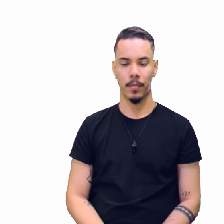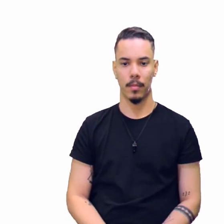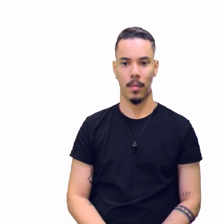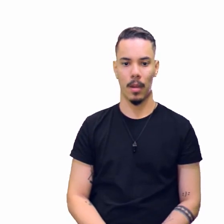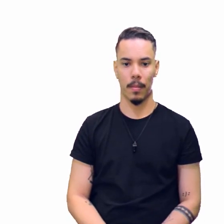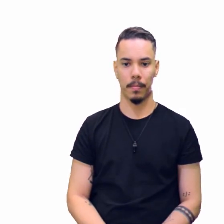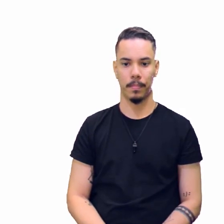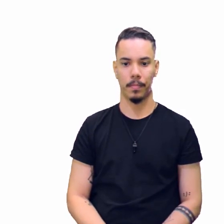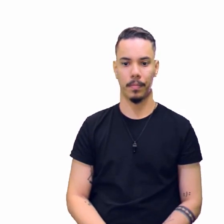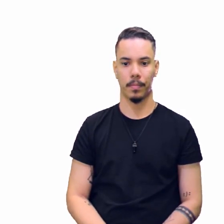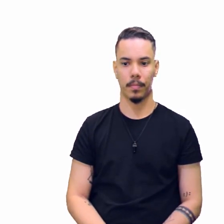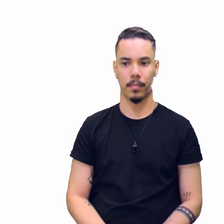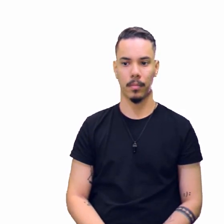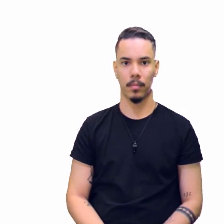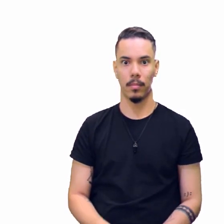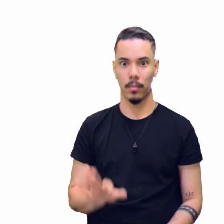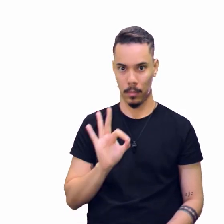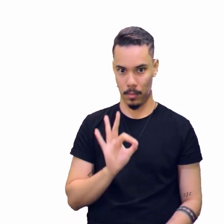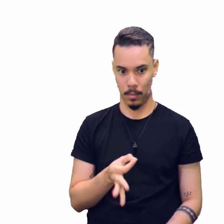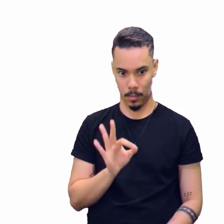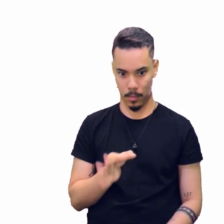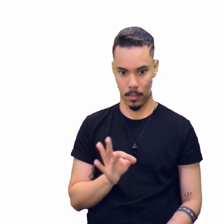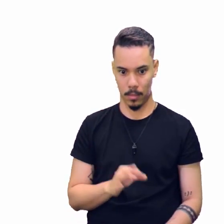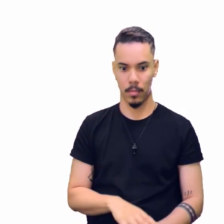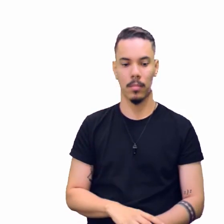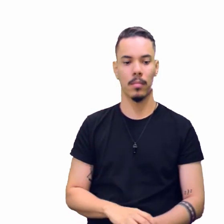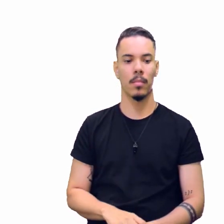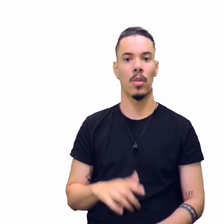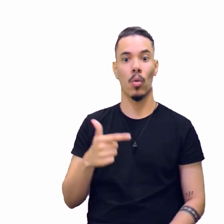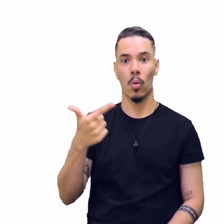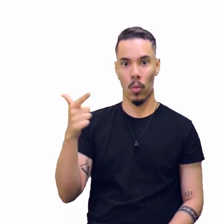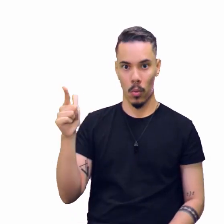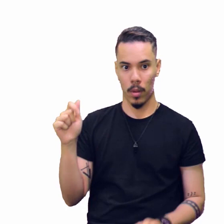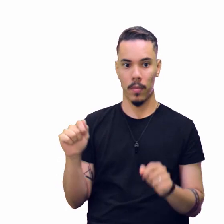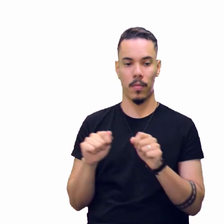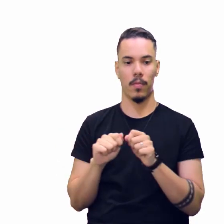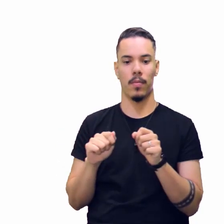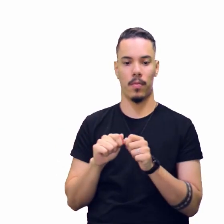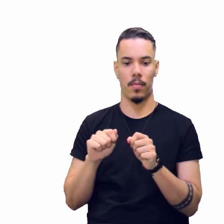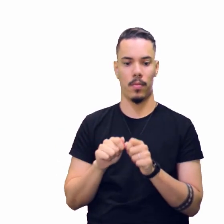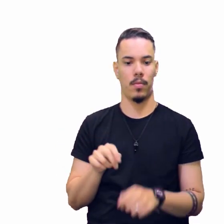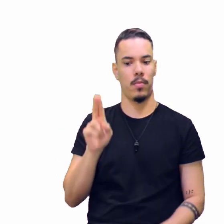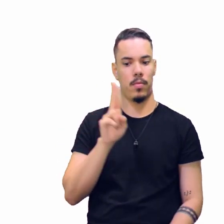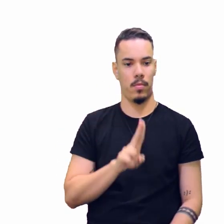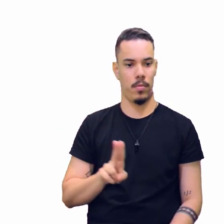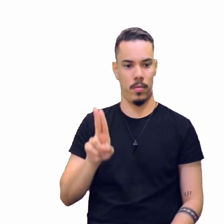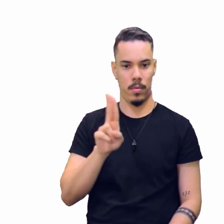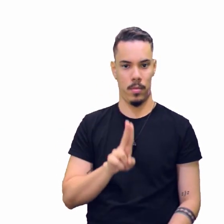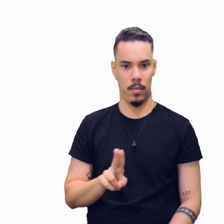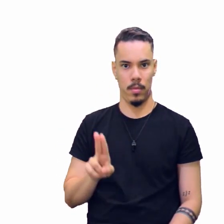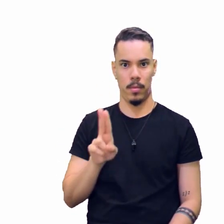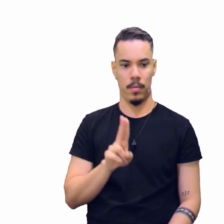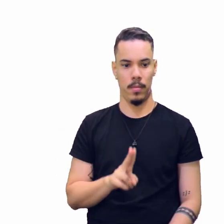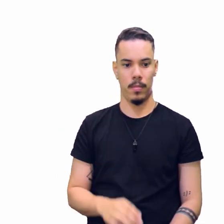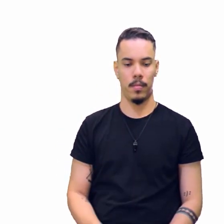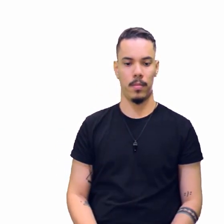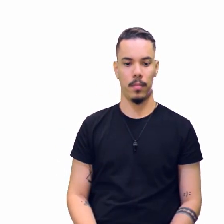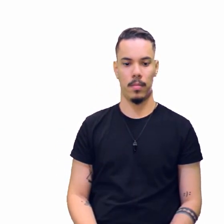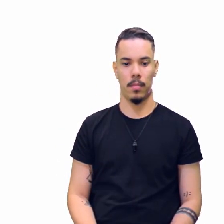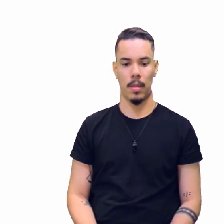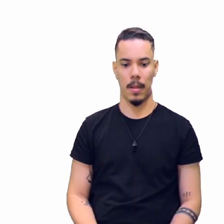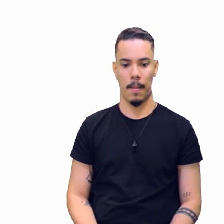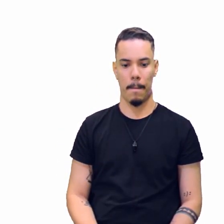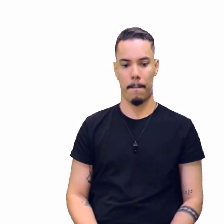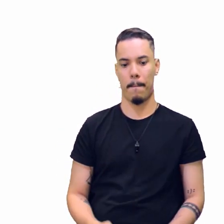Então, mais aí, mais outra reportagem feita, fazendo uso de gráfico, né? Olha, sempre